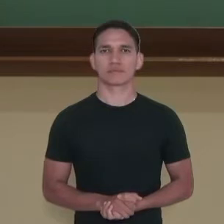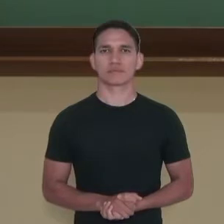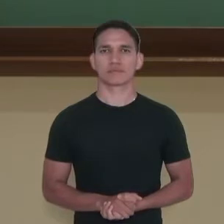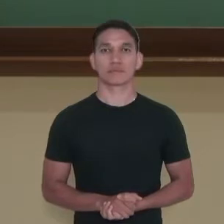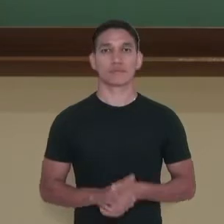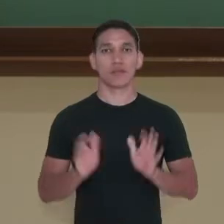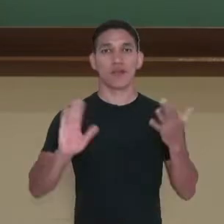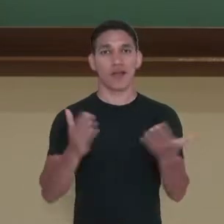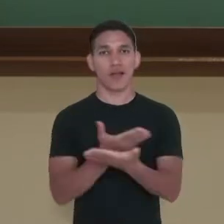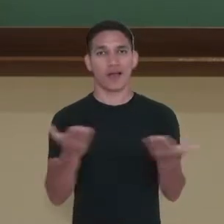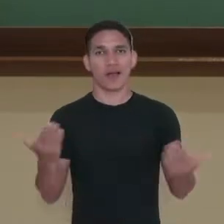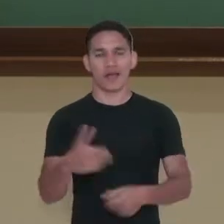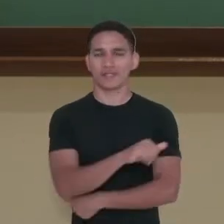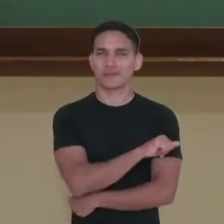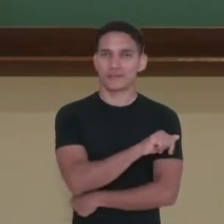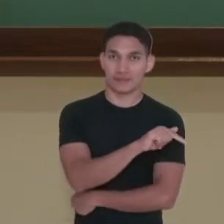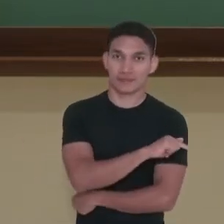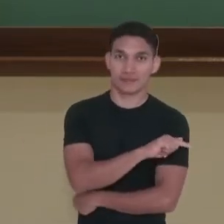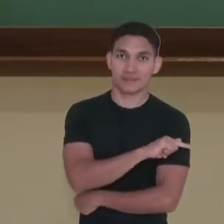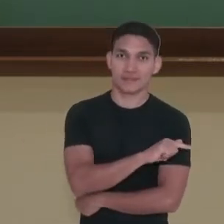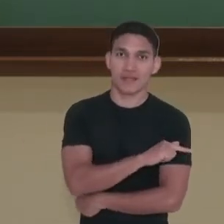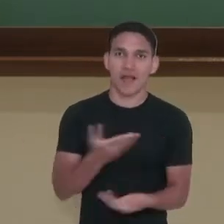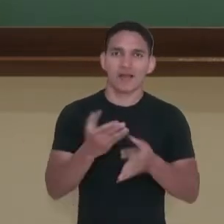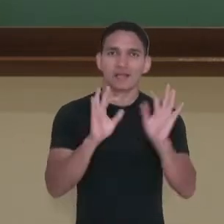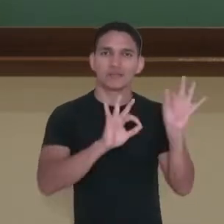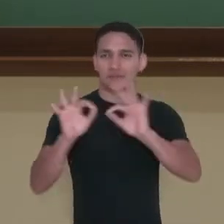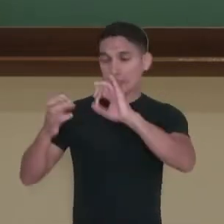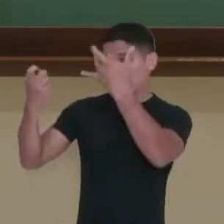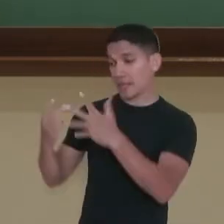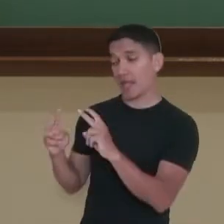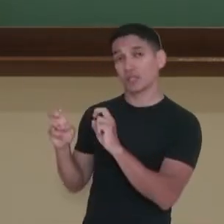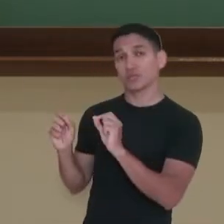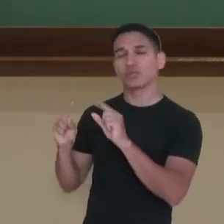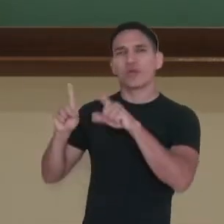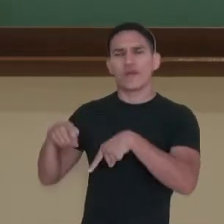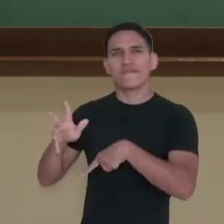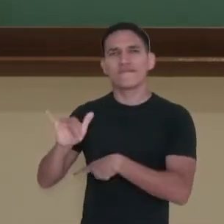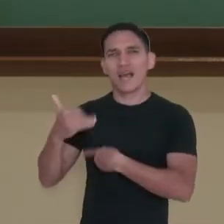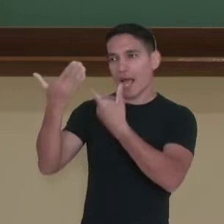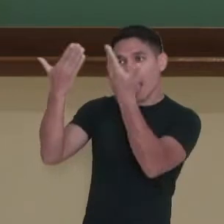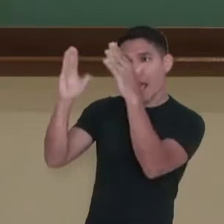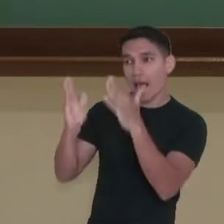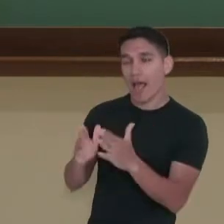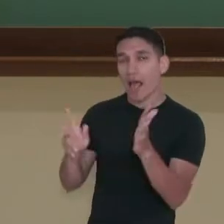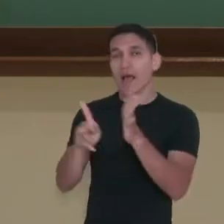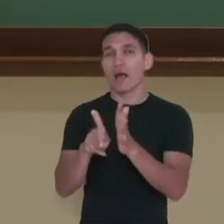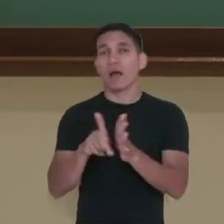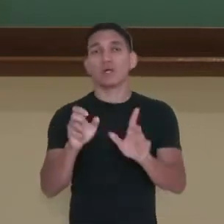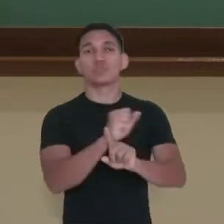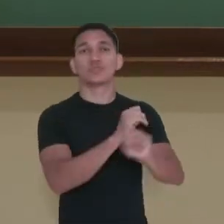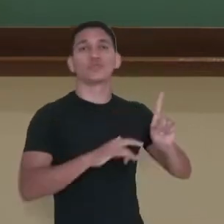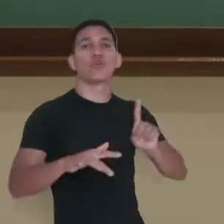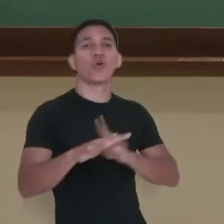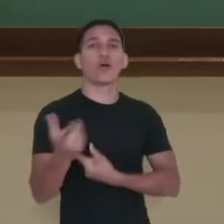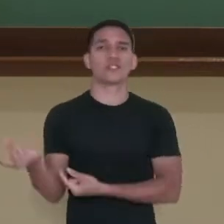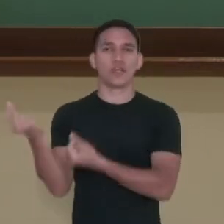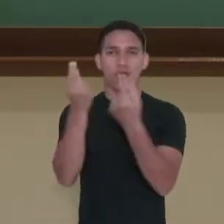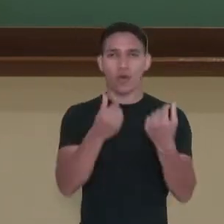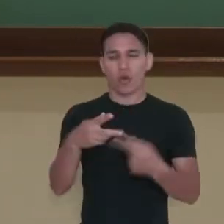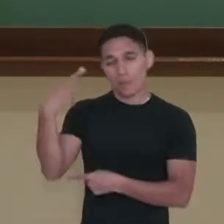Olá estudantes do sétimo ano, neste vídeo vamos fazer uma análise socioeconômica do Brasil,